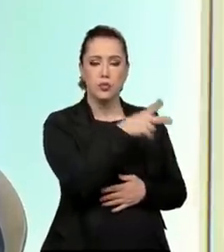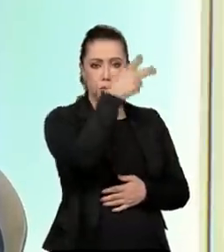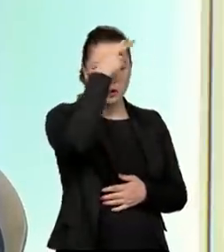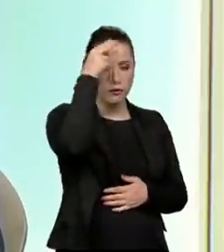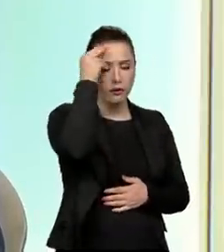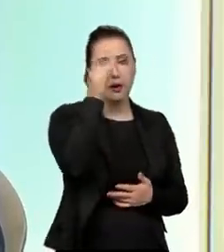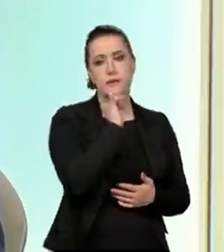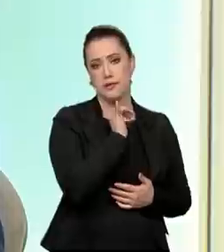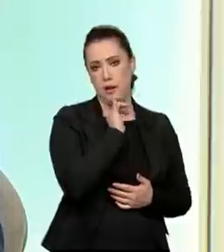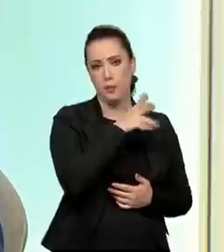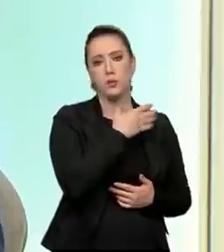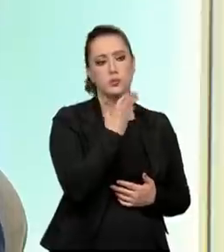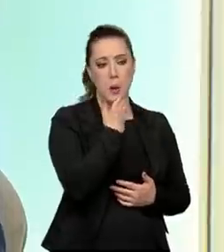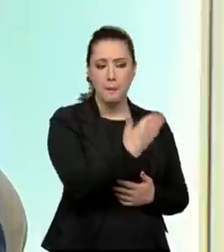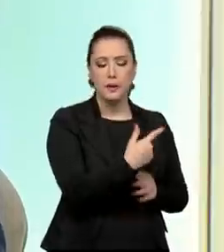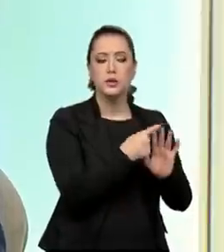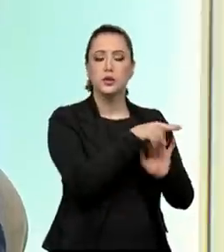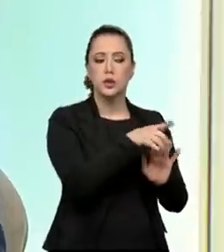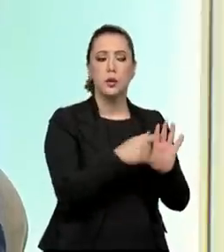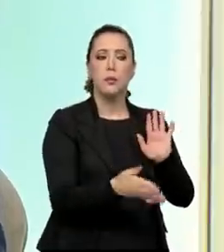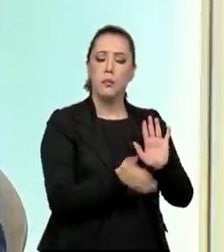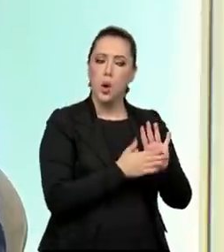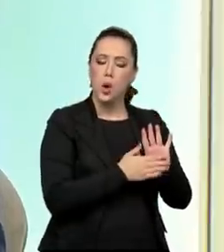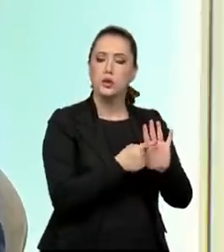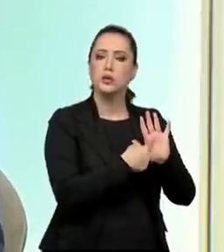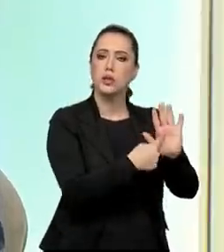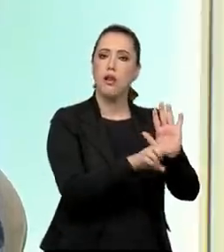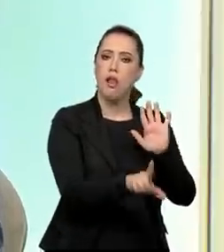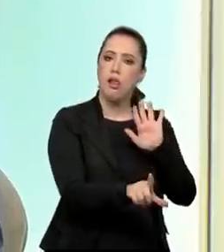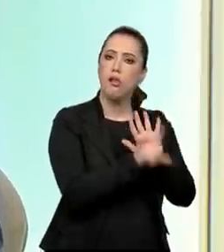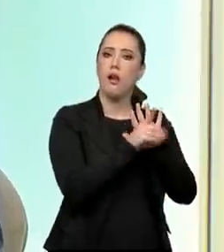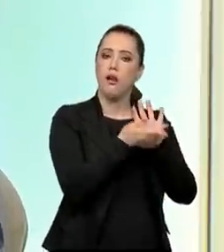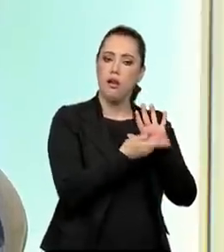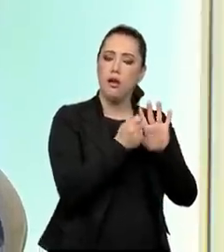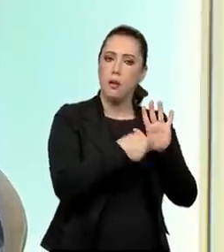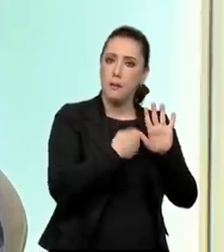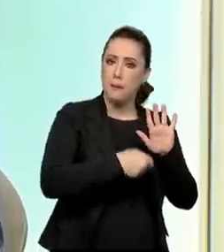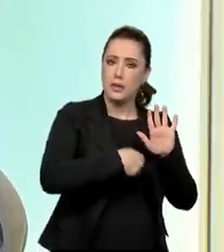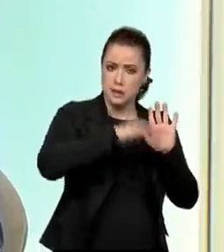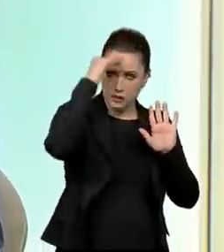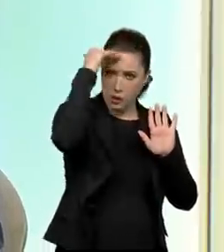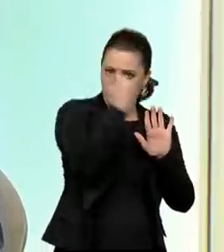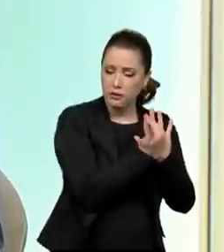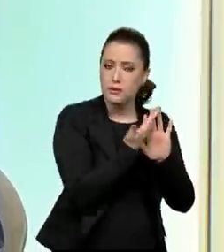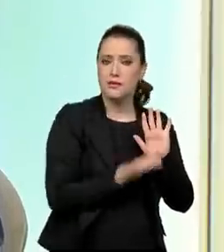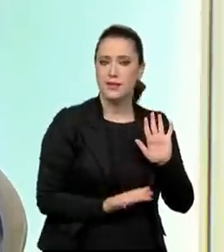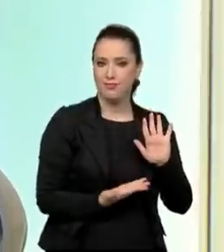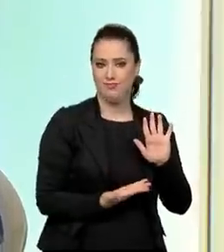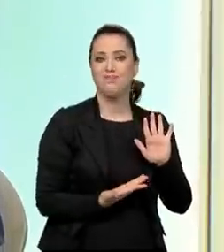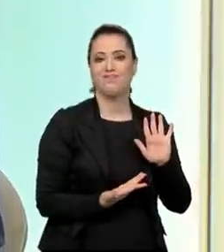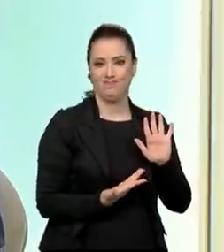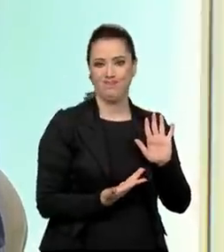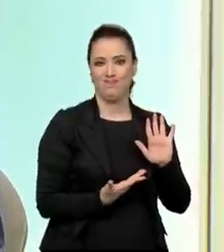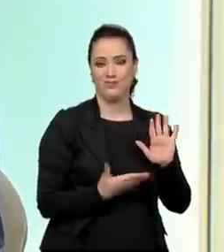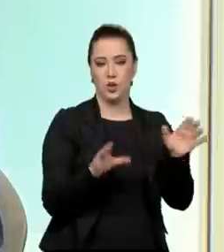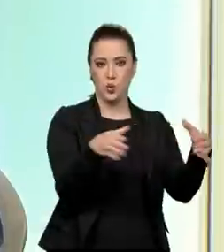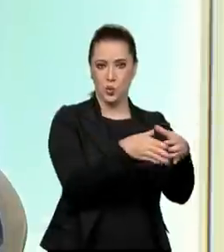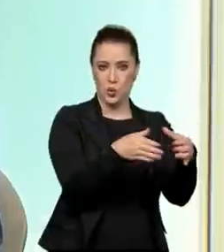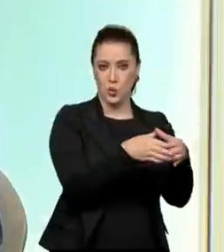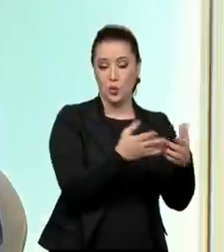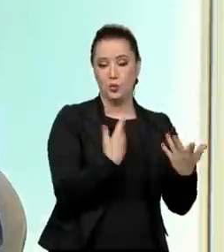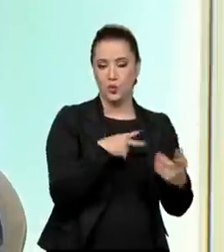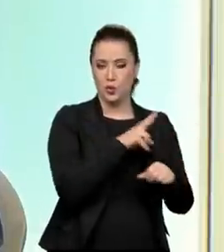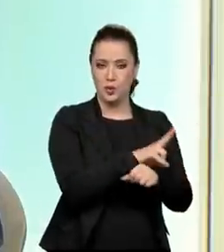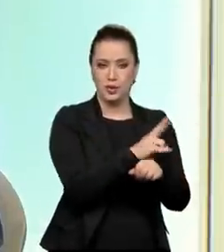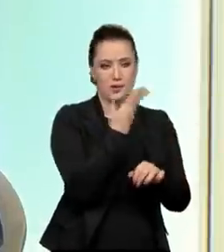prefeitos, por exemplo, a efetivação do que está no ECA. Isso é muito interessante. Isso é um grande avanço, né? Nós temos,